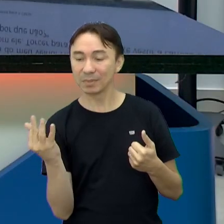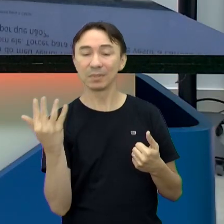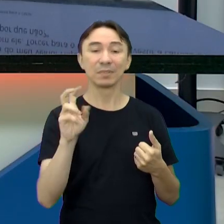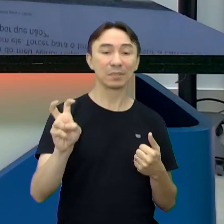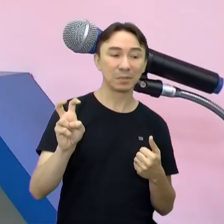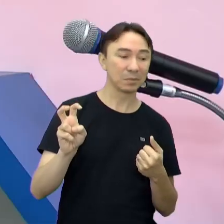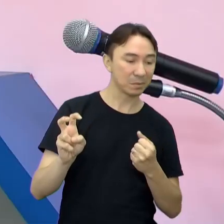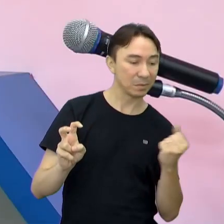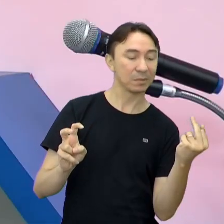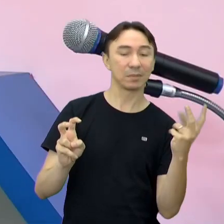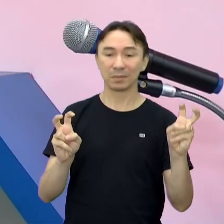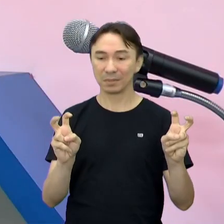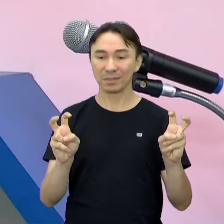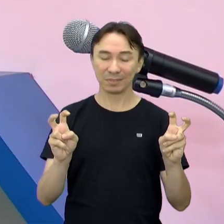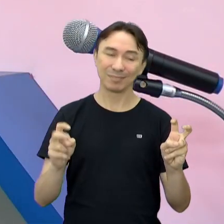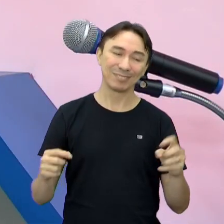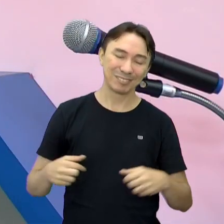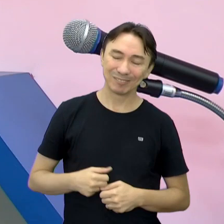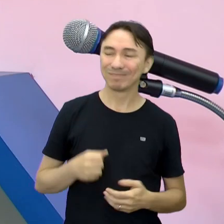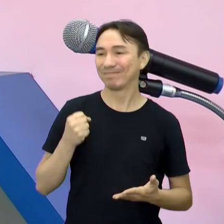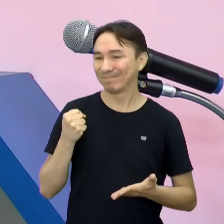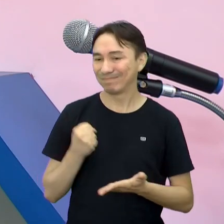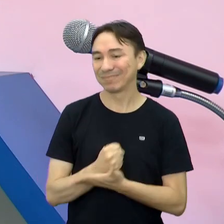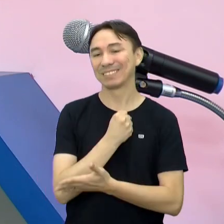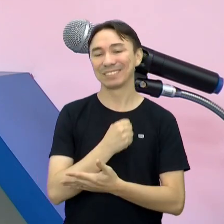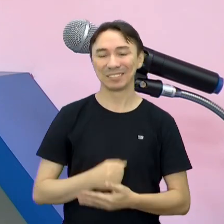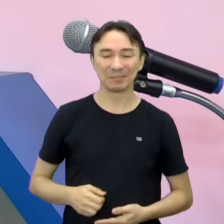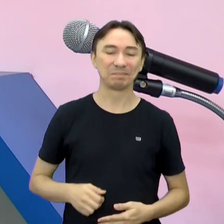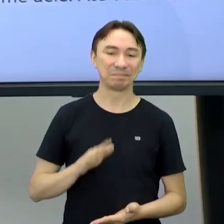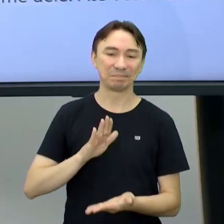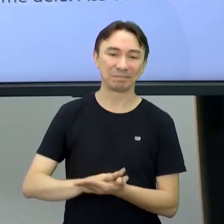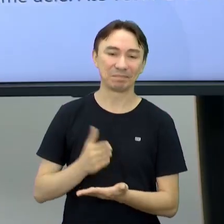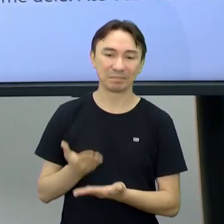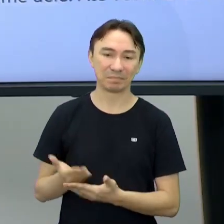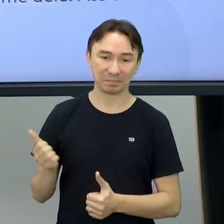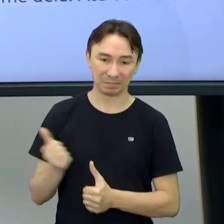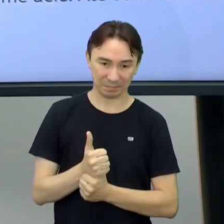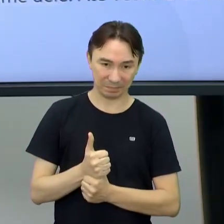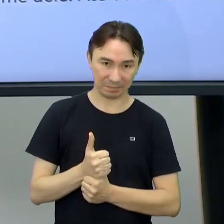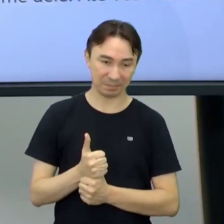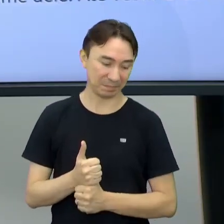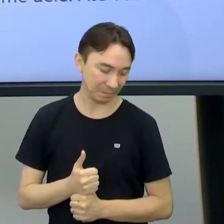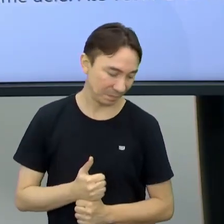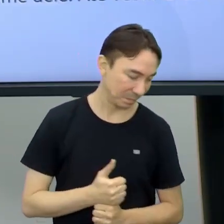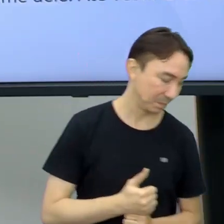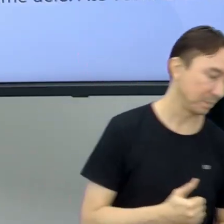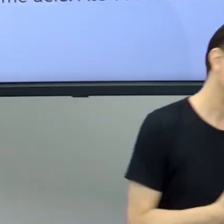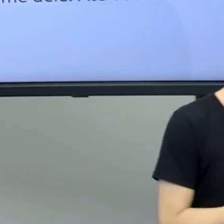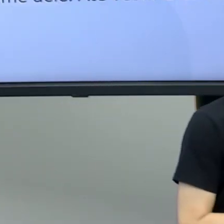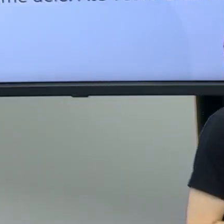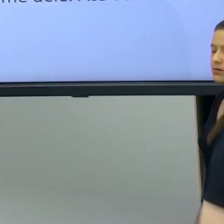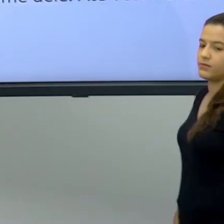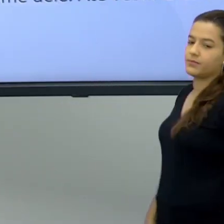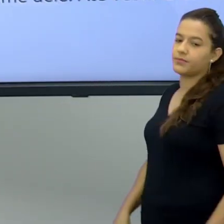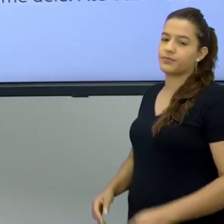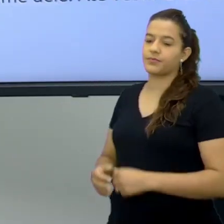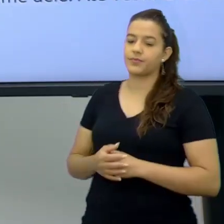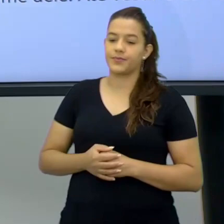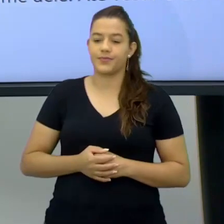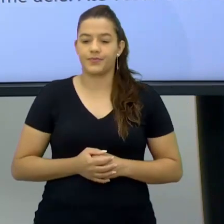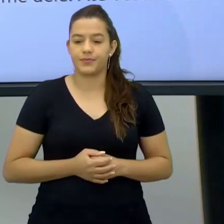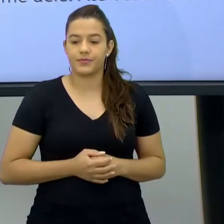eu lamentei muito Porque deixei de mostrar Minhas habilidades Então nós mostramos aí A evidência No